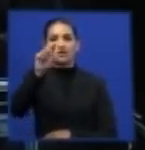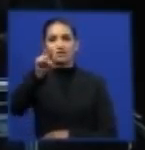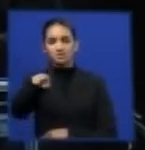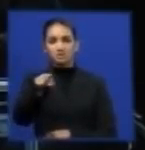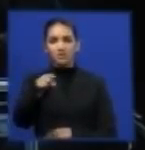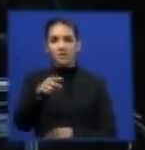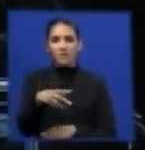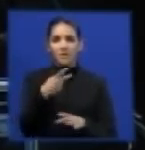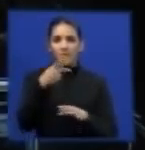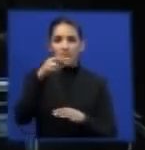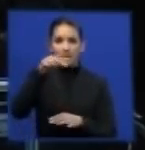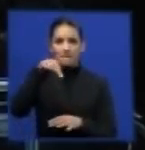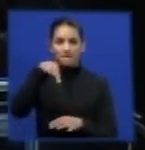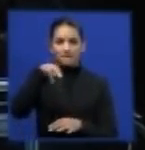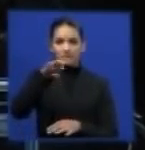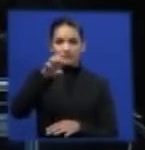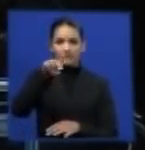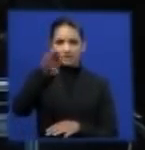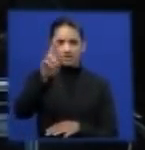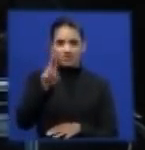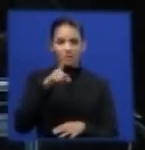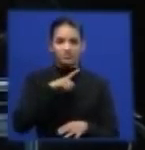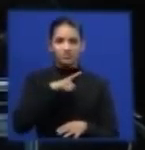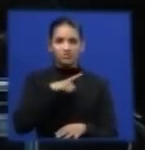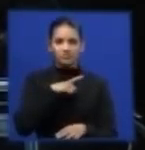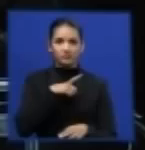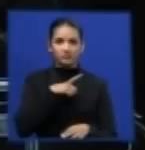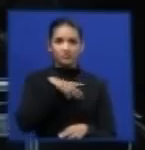circulantes no Brasil e essas destinações.